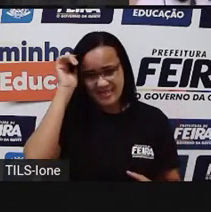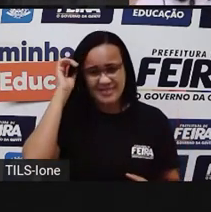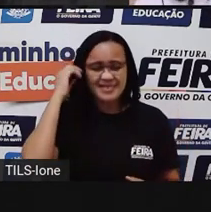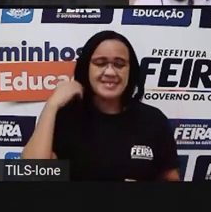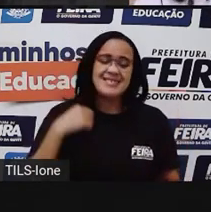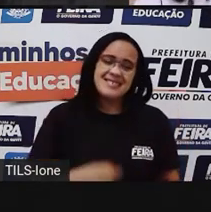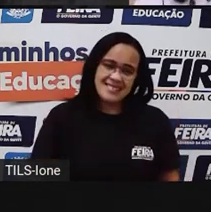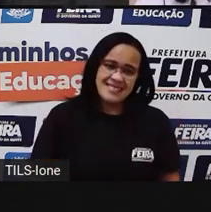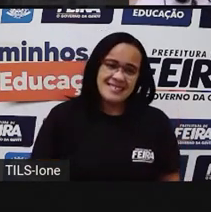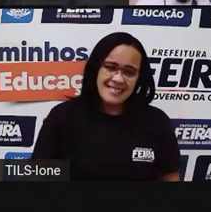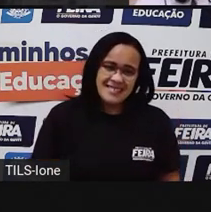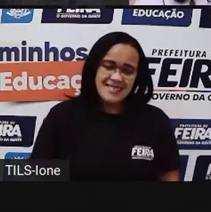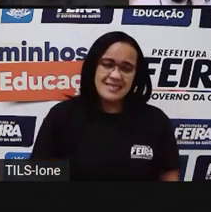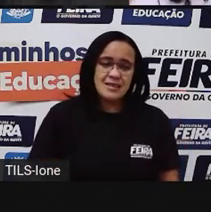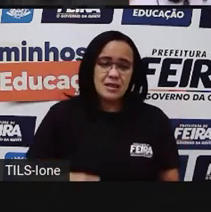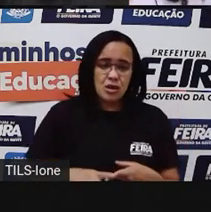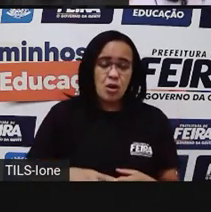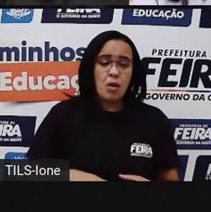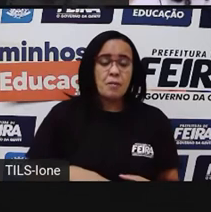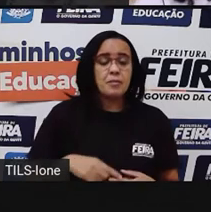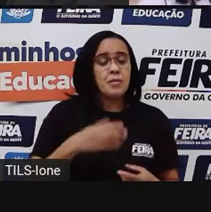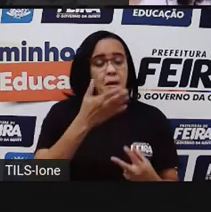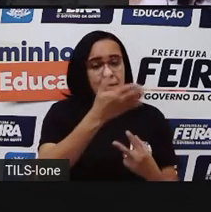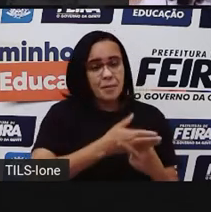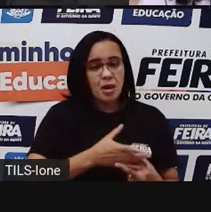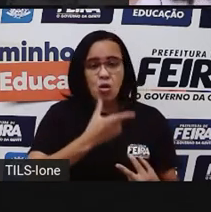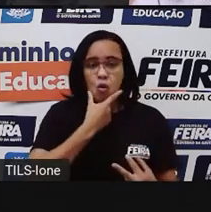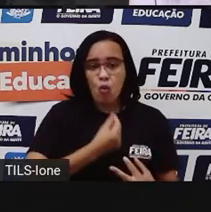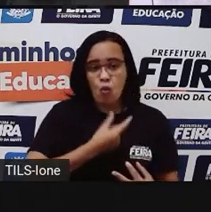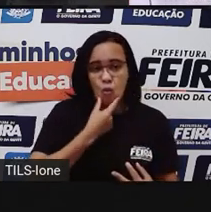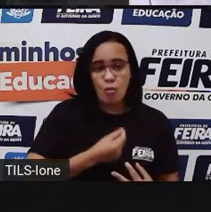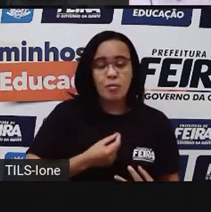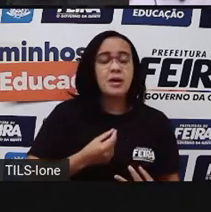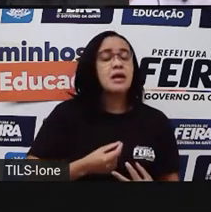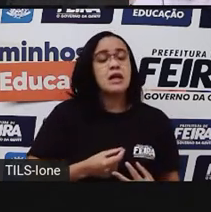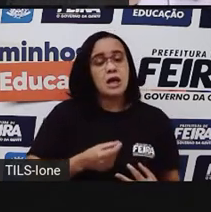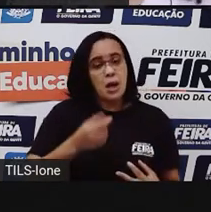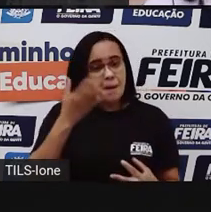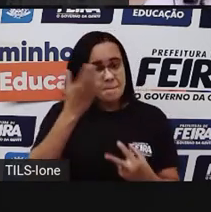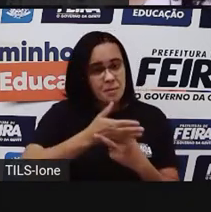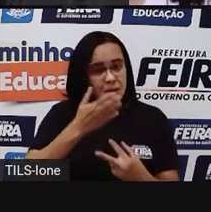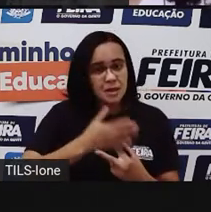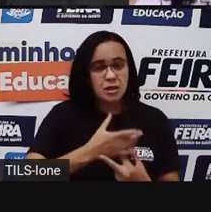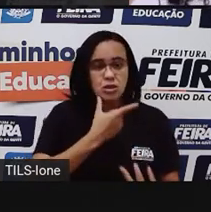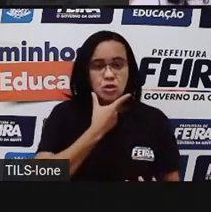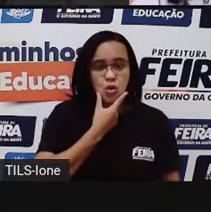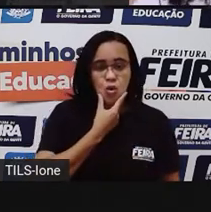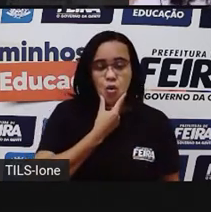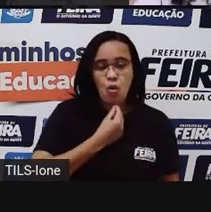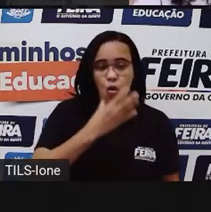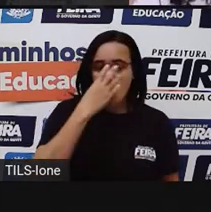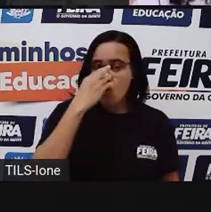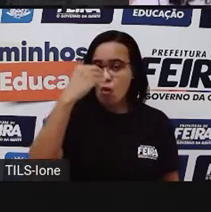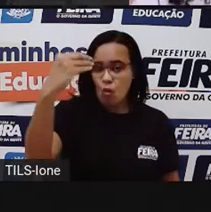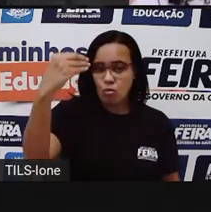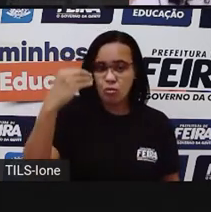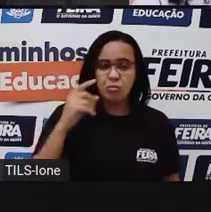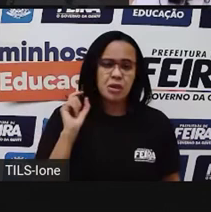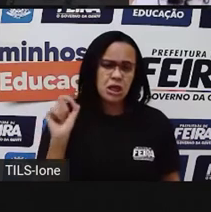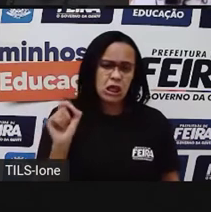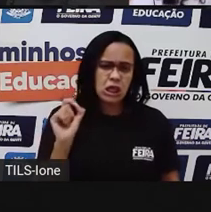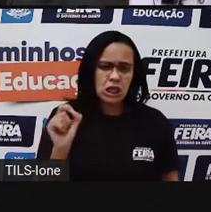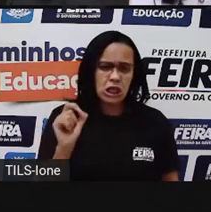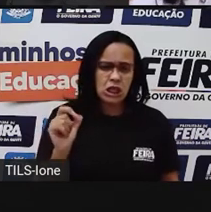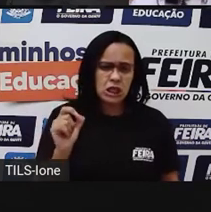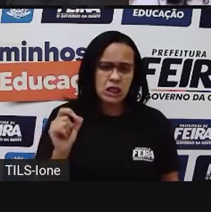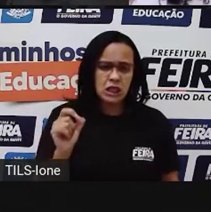poções. Sou metade do lobo. Sou metade de lobo e metade de homem. Quem é? Metade